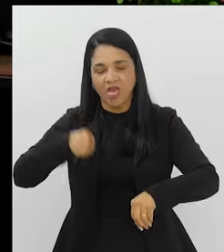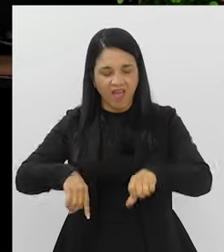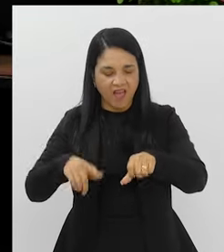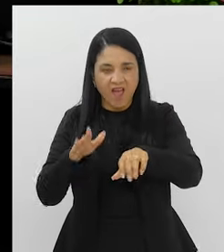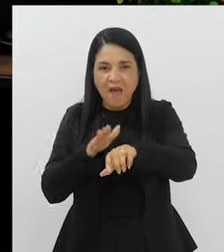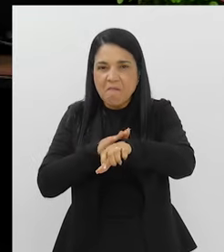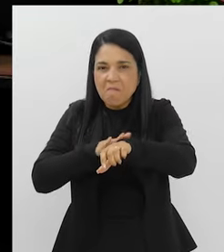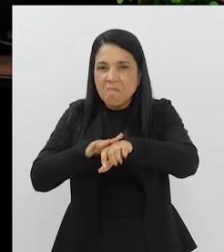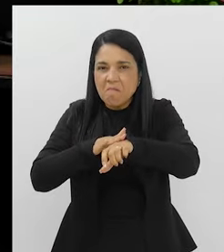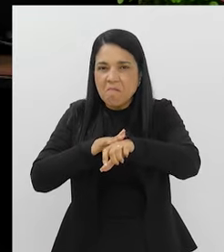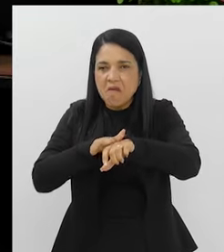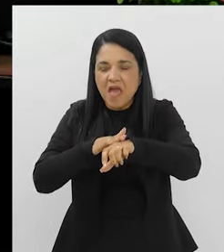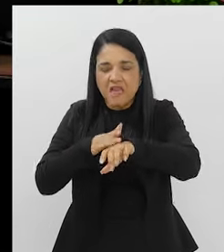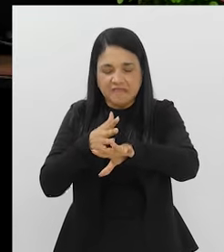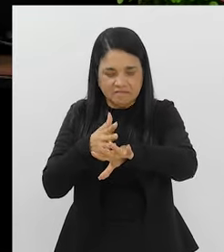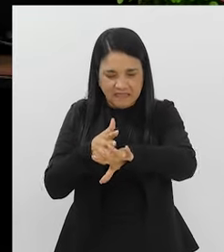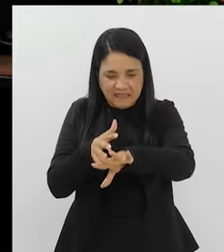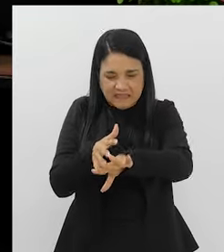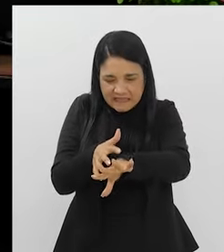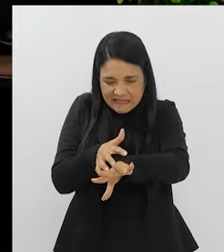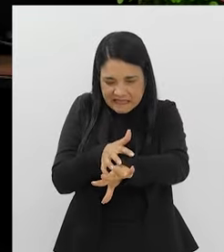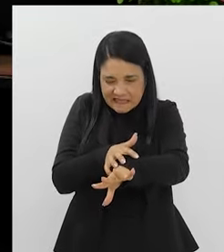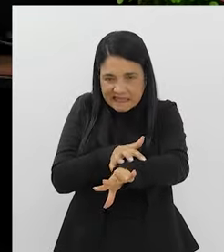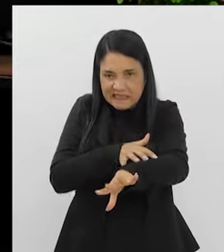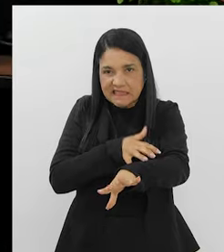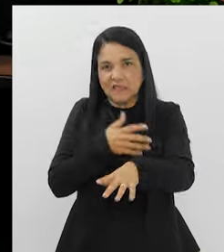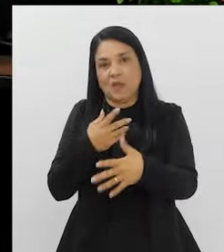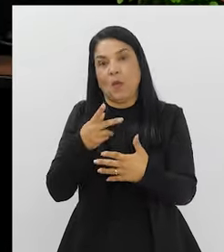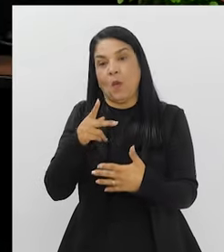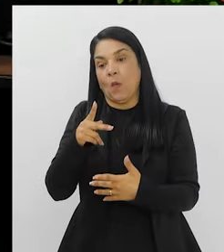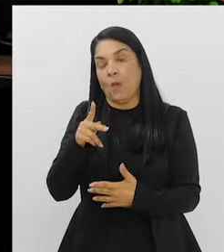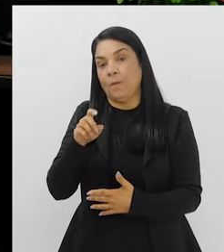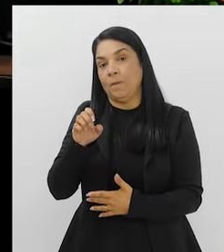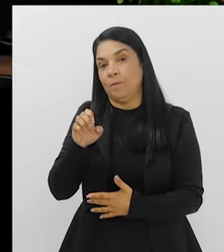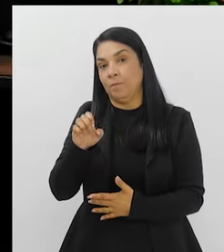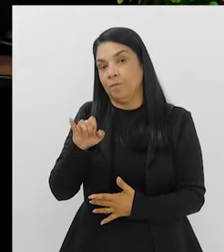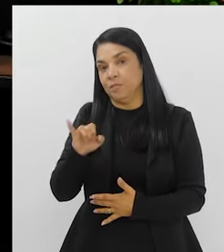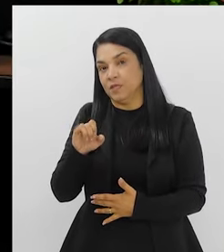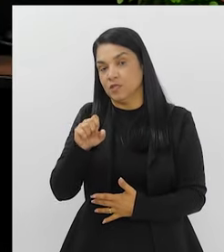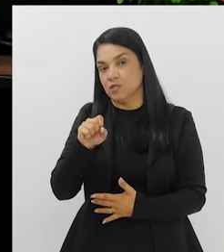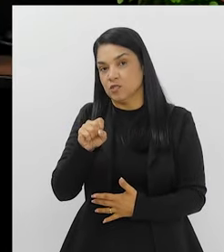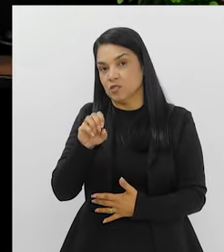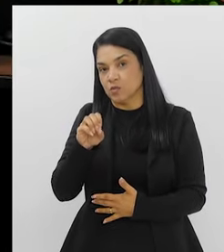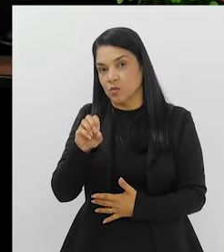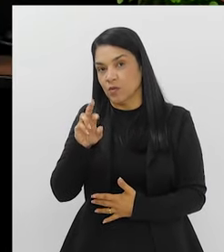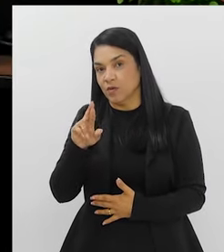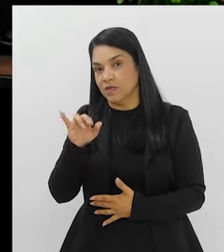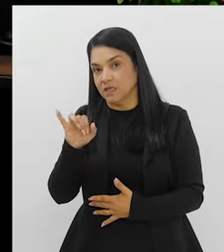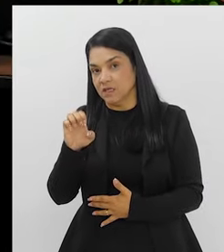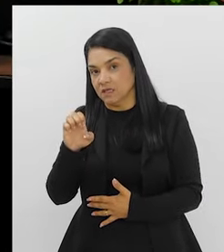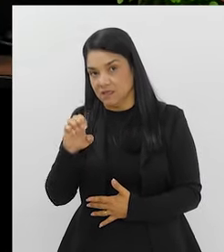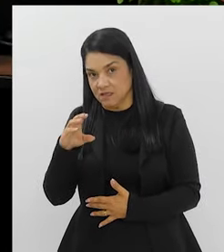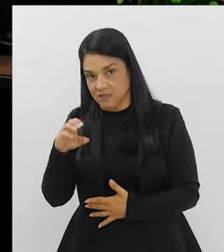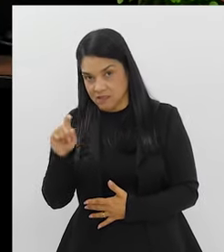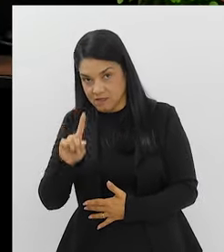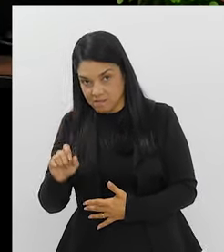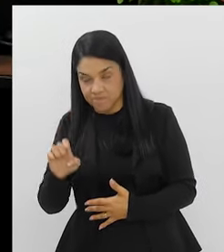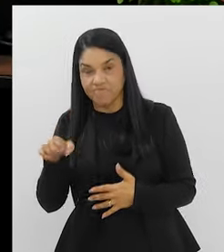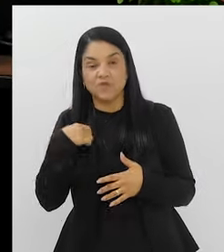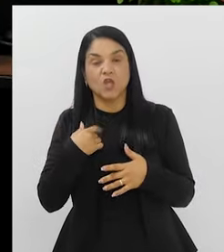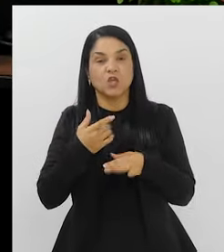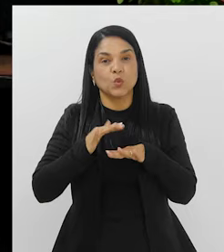um descamamento, uma psoríase importante, doenças de